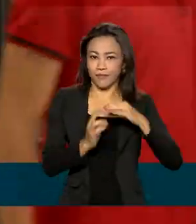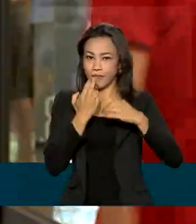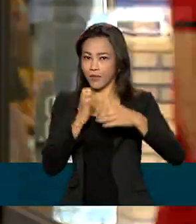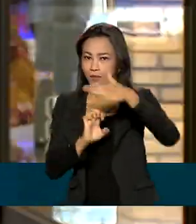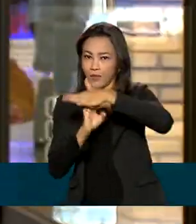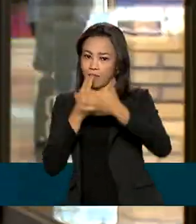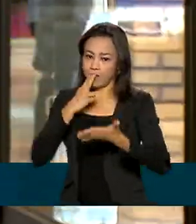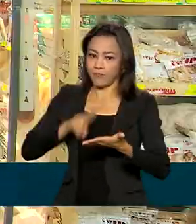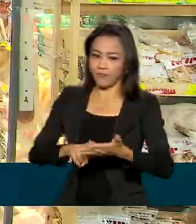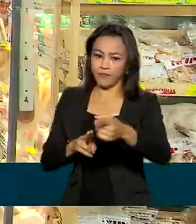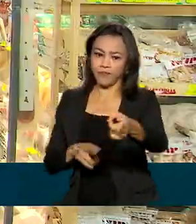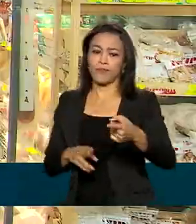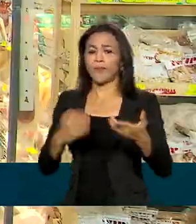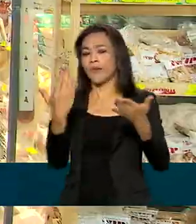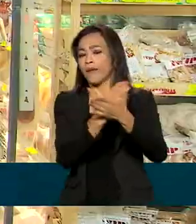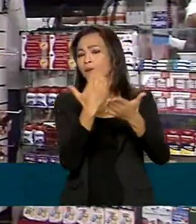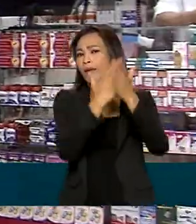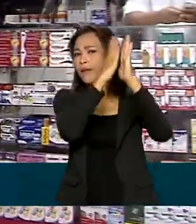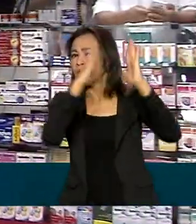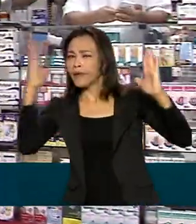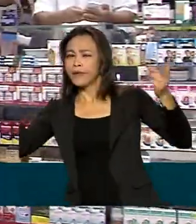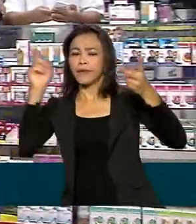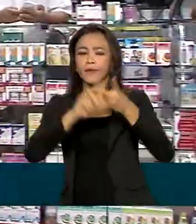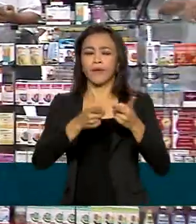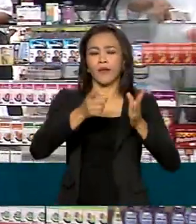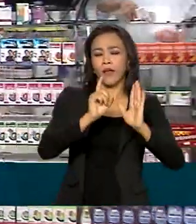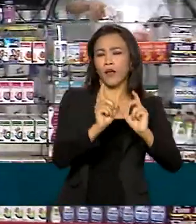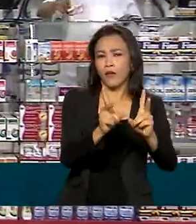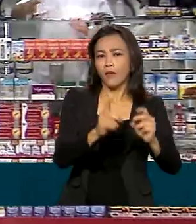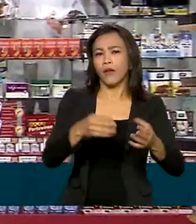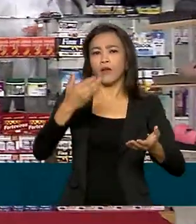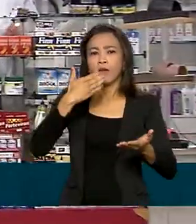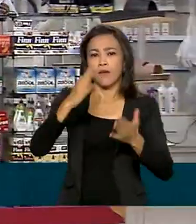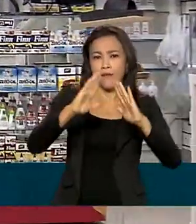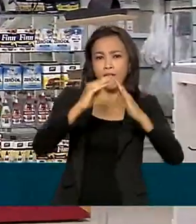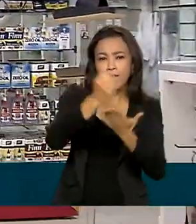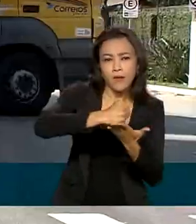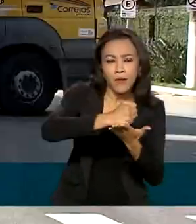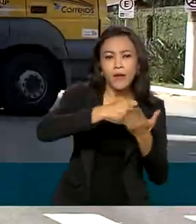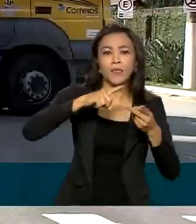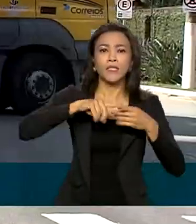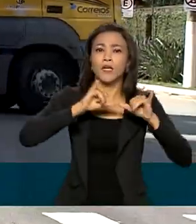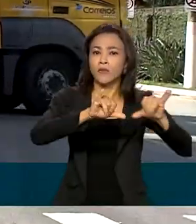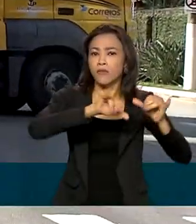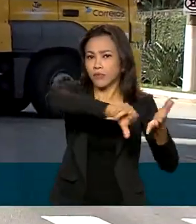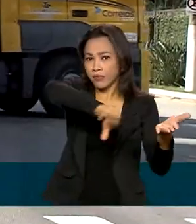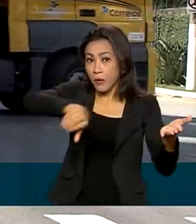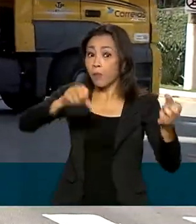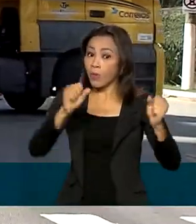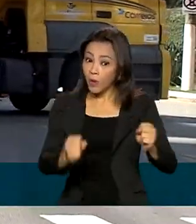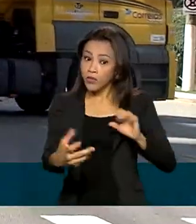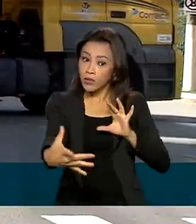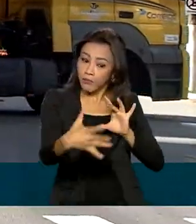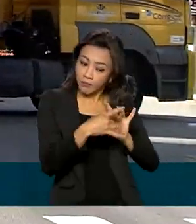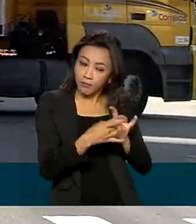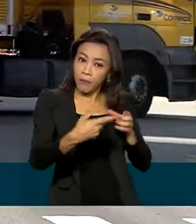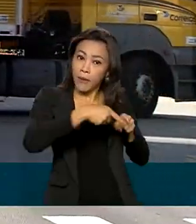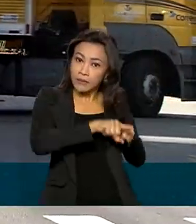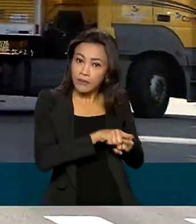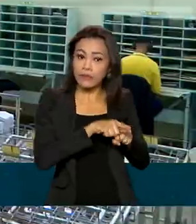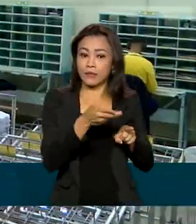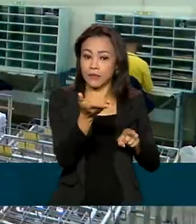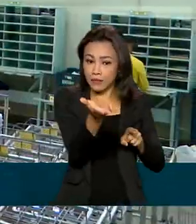lojas de presentes, minimercados, farmácias. São possíveis parceiros que podem operar com os Correios